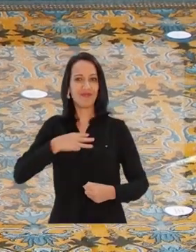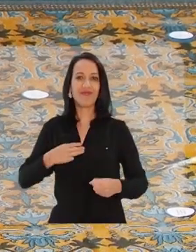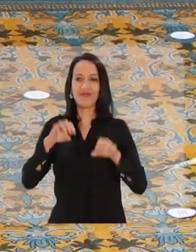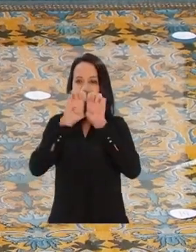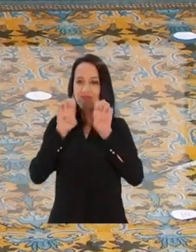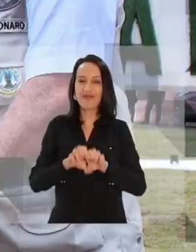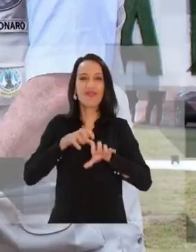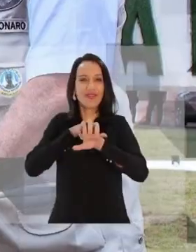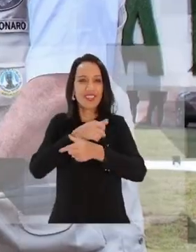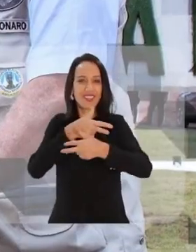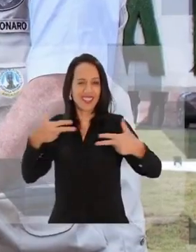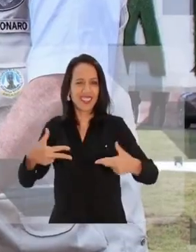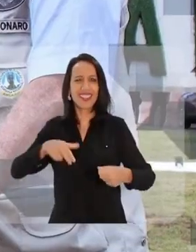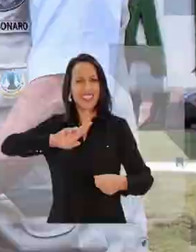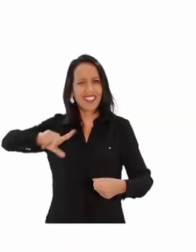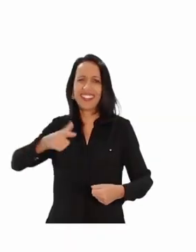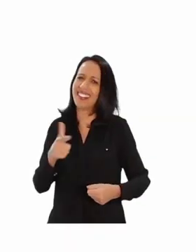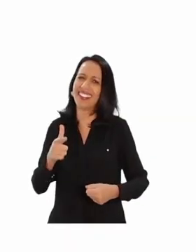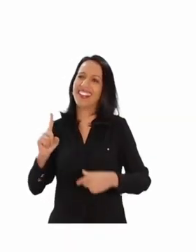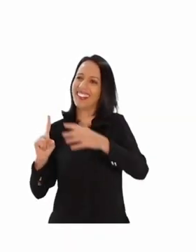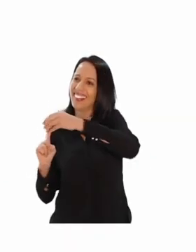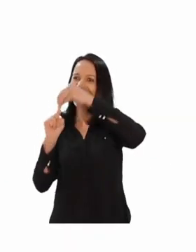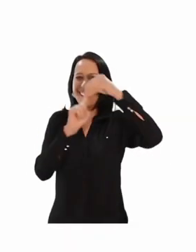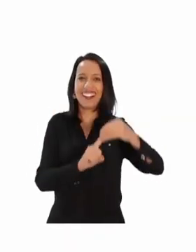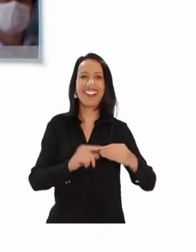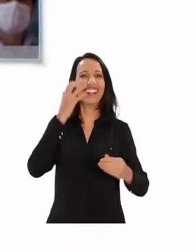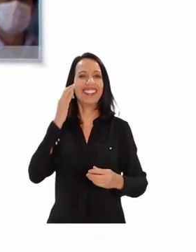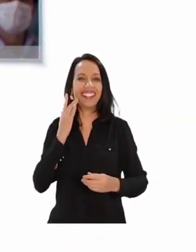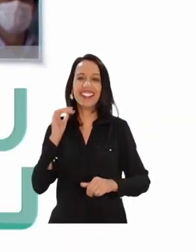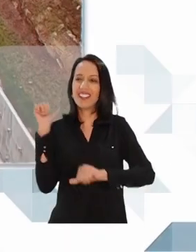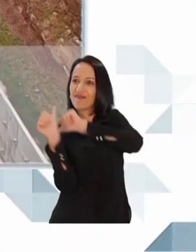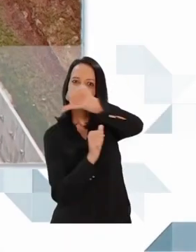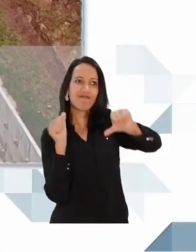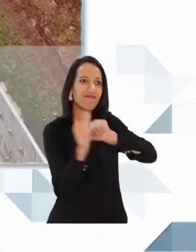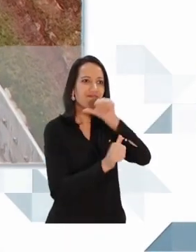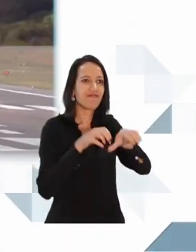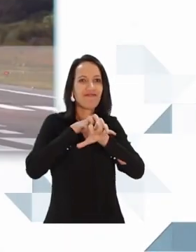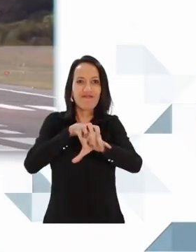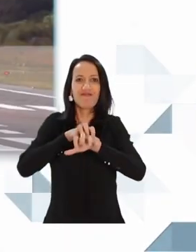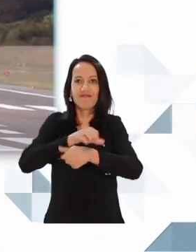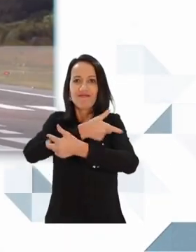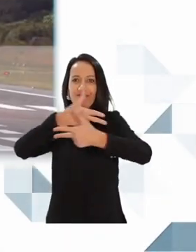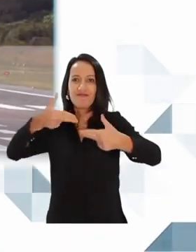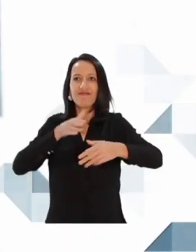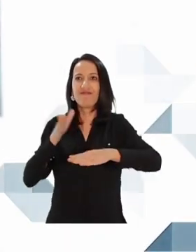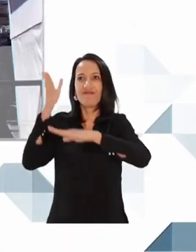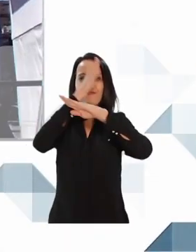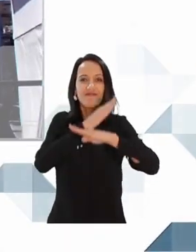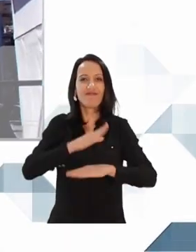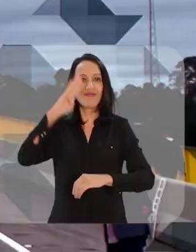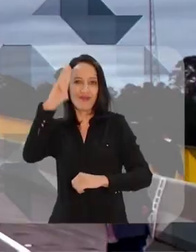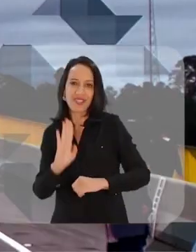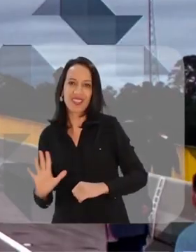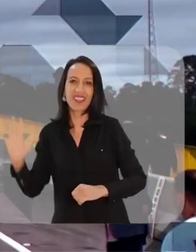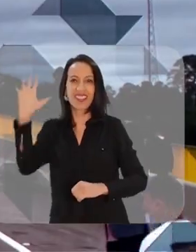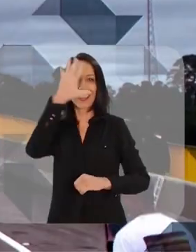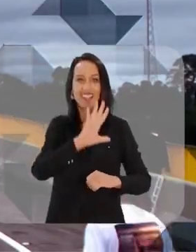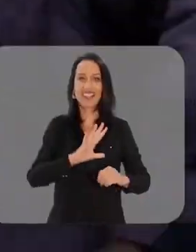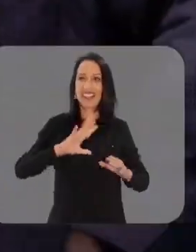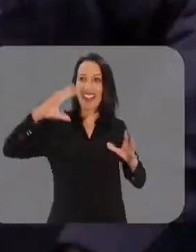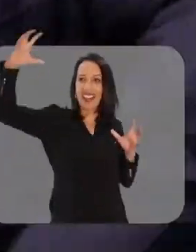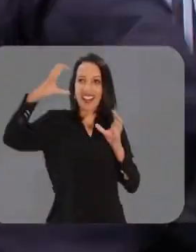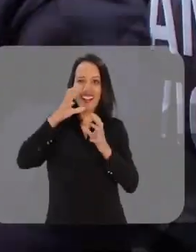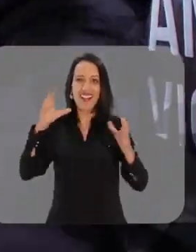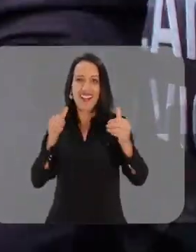infraestrutura não poderia ser outro. Tarcísio revolucionou a forma de conduzir a infraestrutura do país. Ligou lugares,